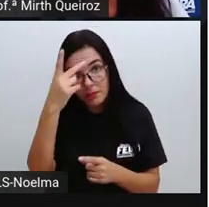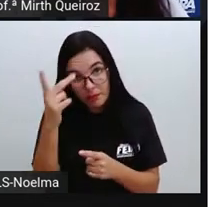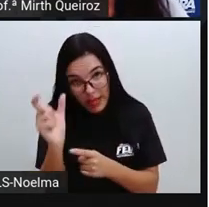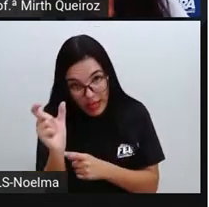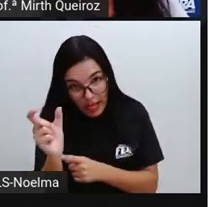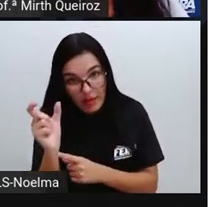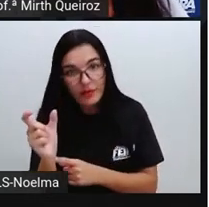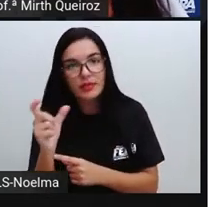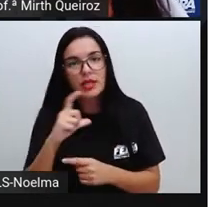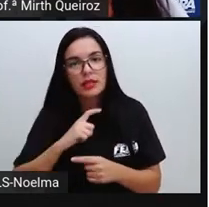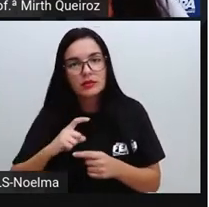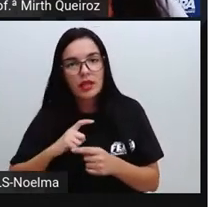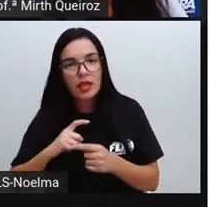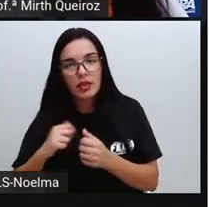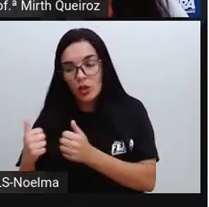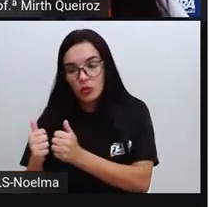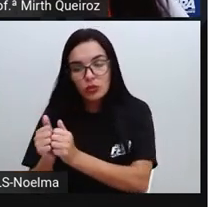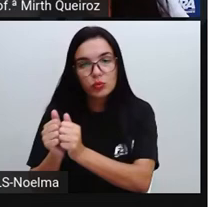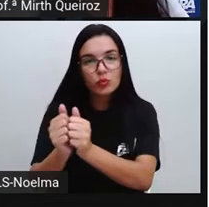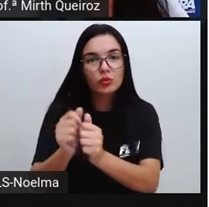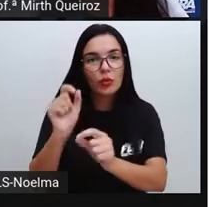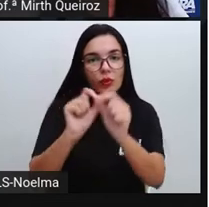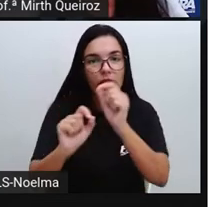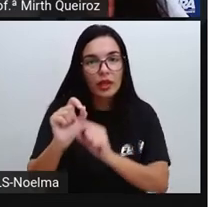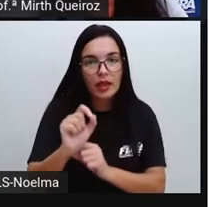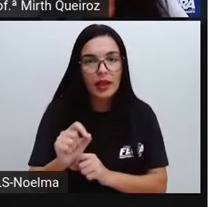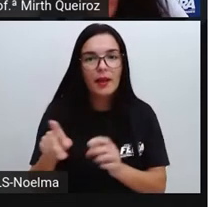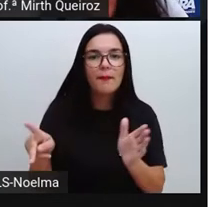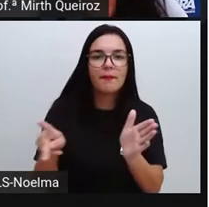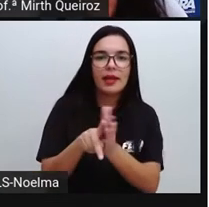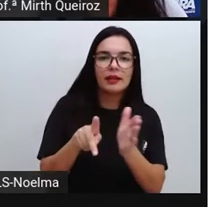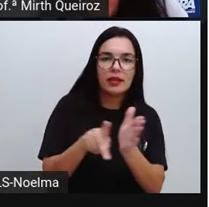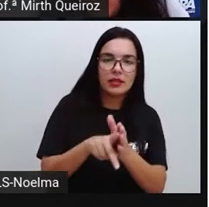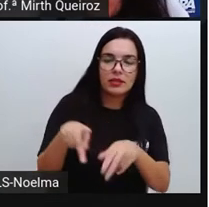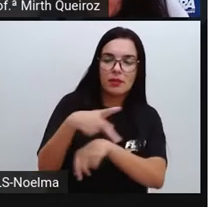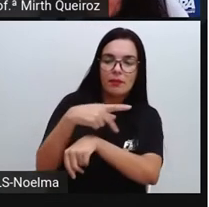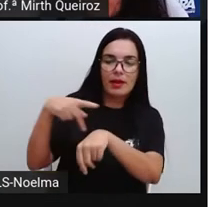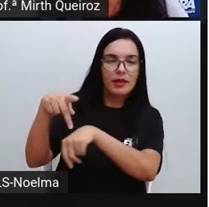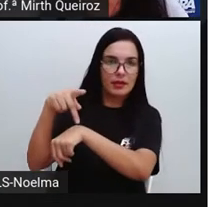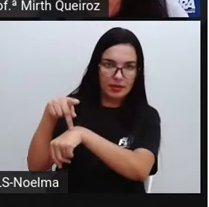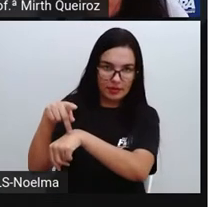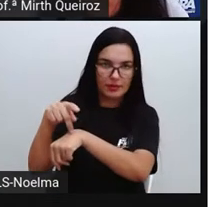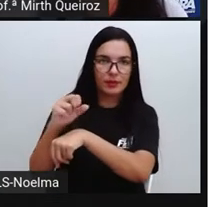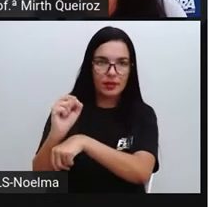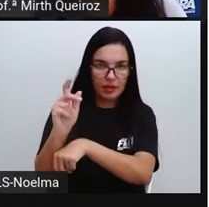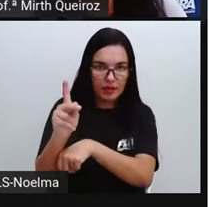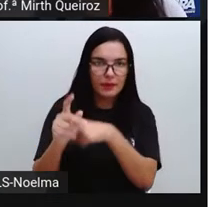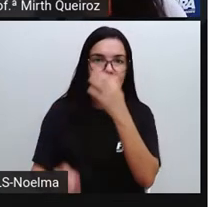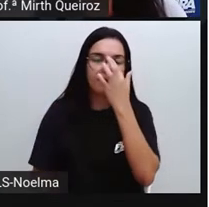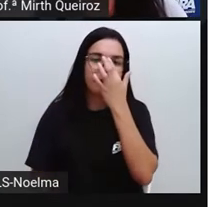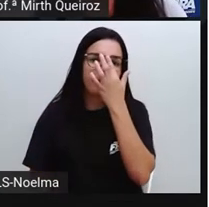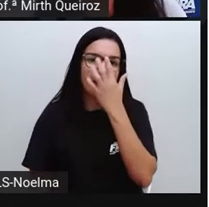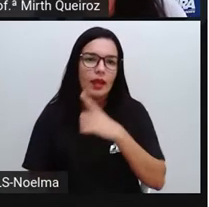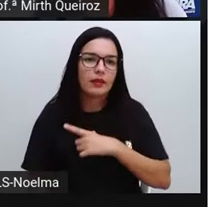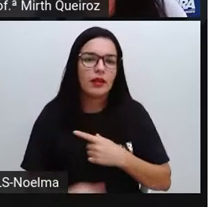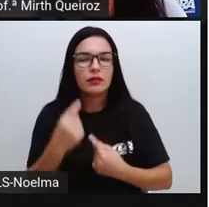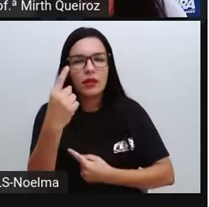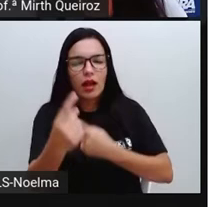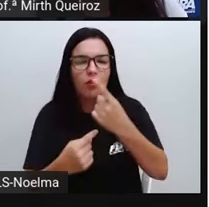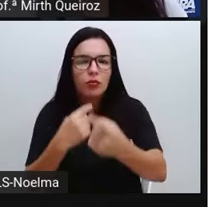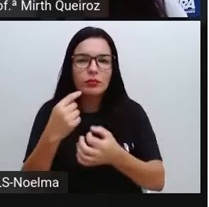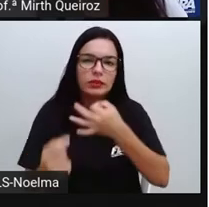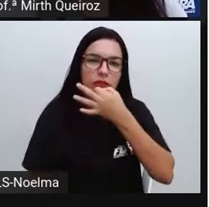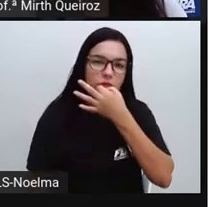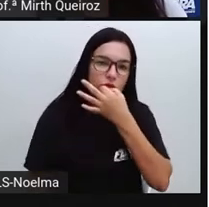aparecer, elas devem ser escritas com o U no final, certo? Então, nós temos aqui dicas para não errar na hora de